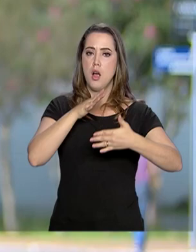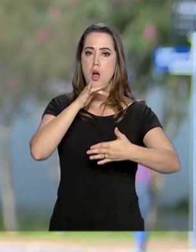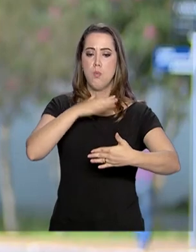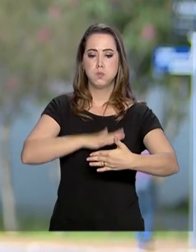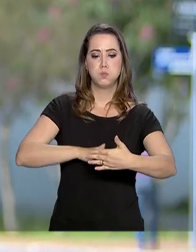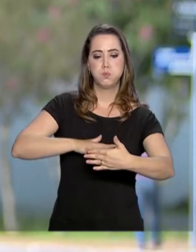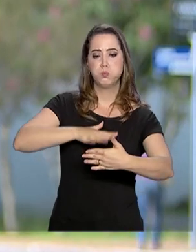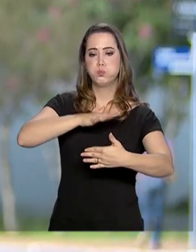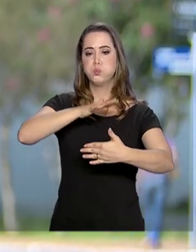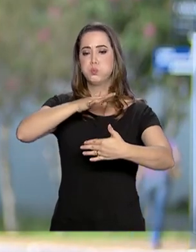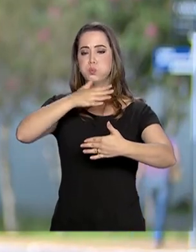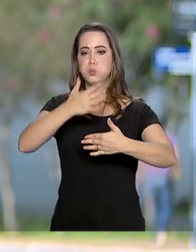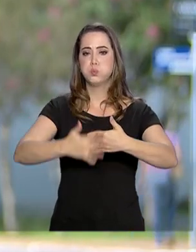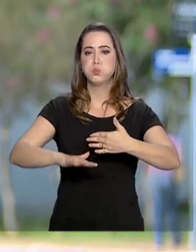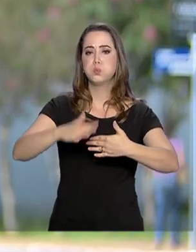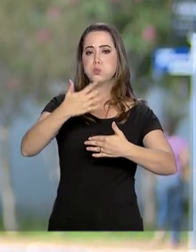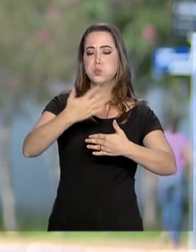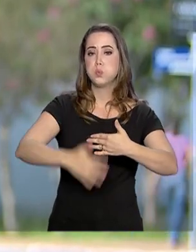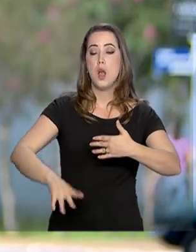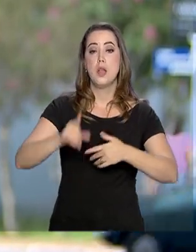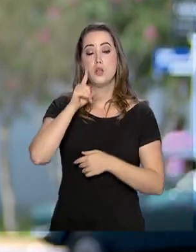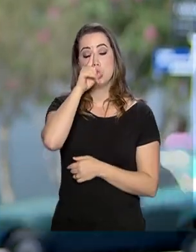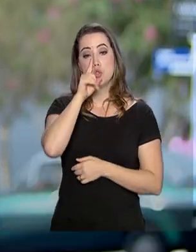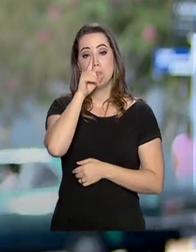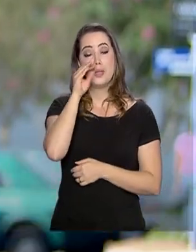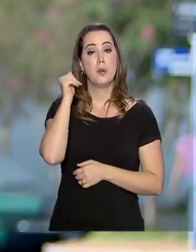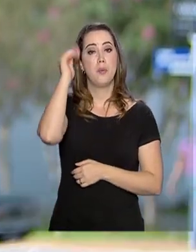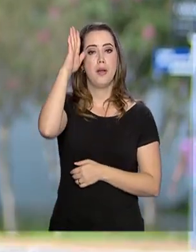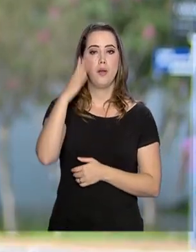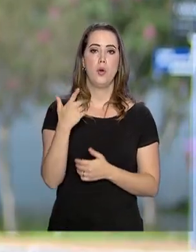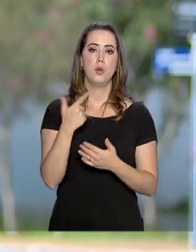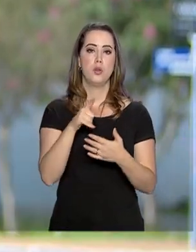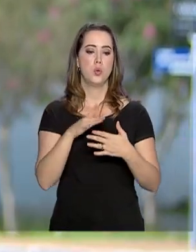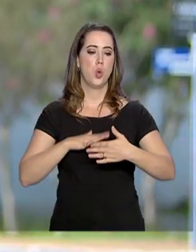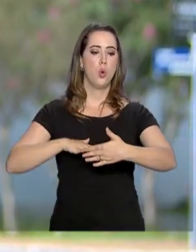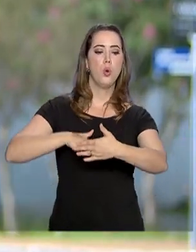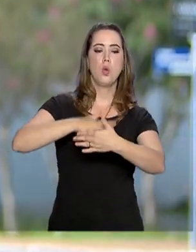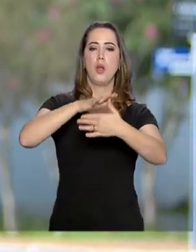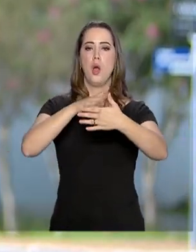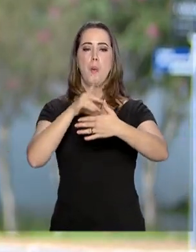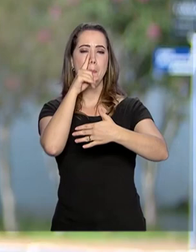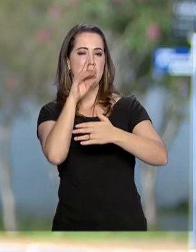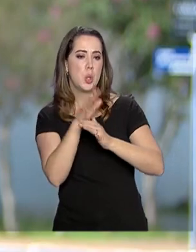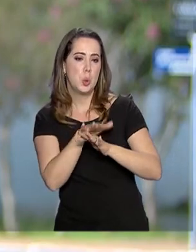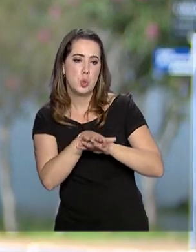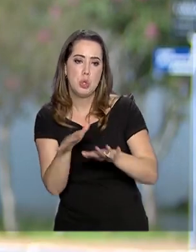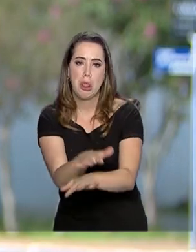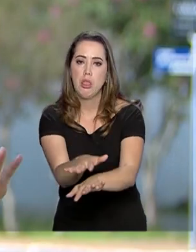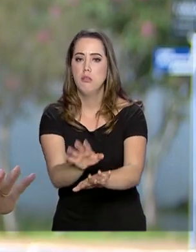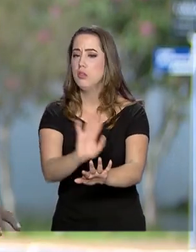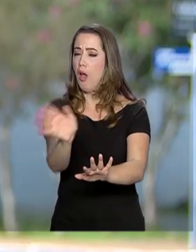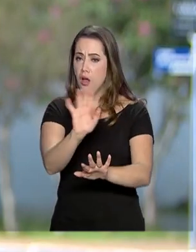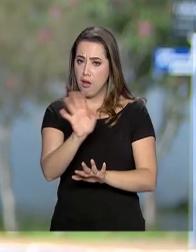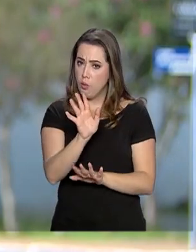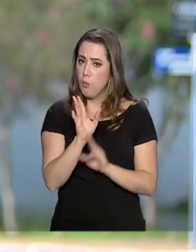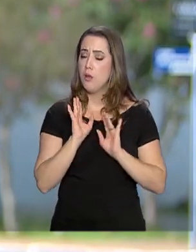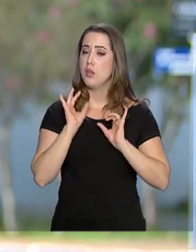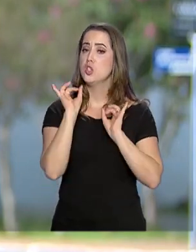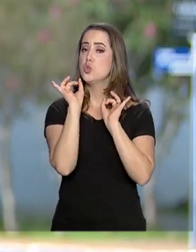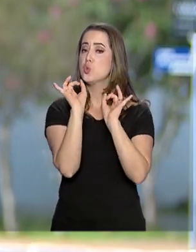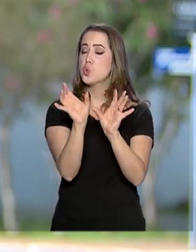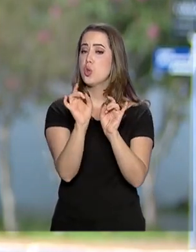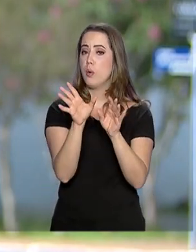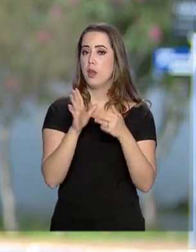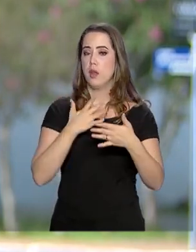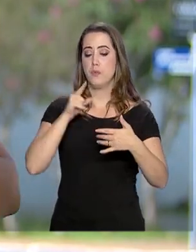causar danos maior. O que isso significa? Não são usinas, não são barragens que correm o risco de se romper, não é nada disso. Na verdade,